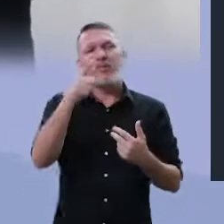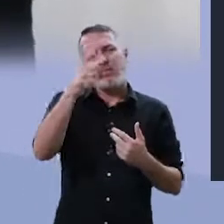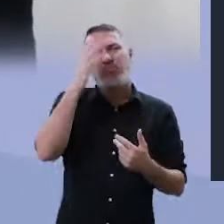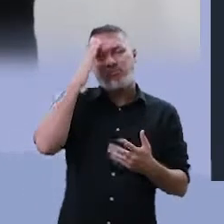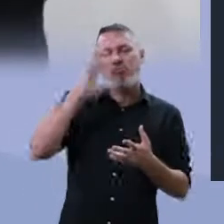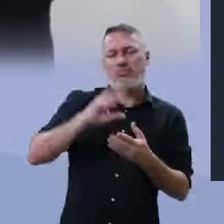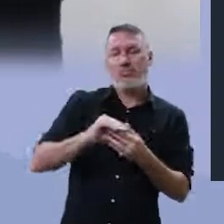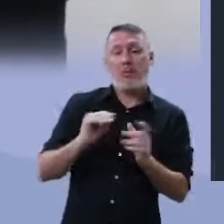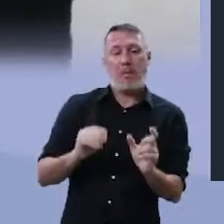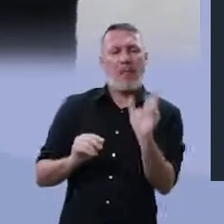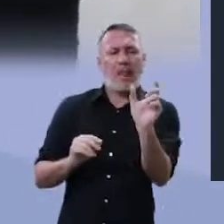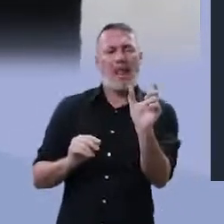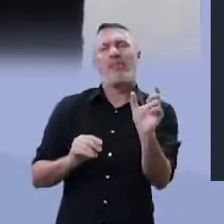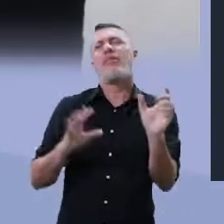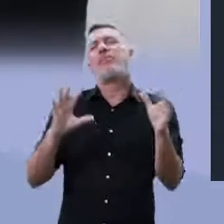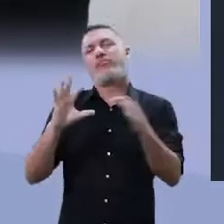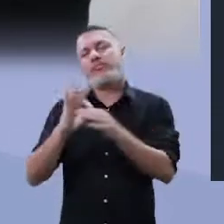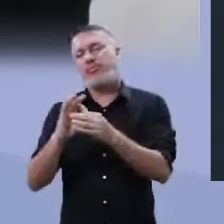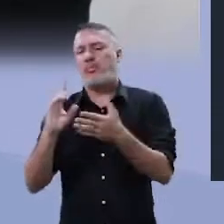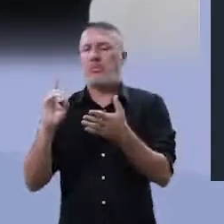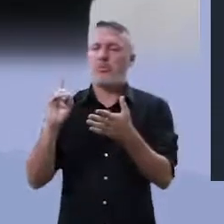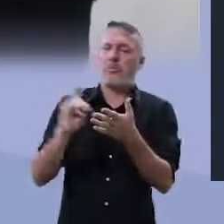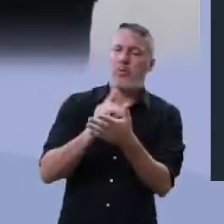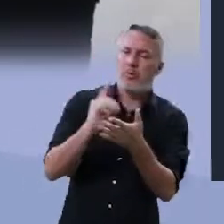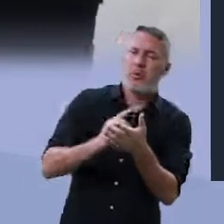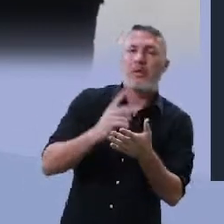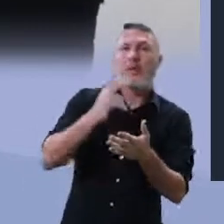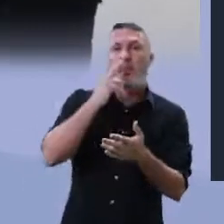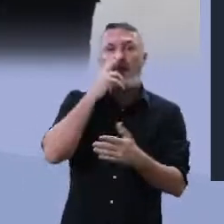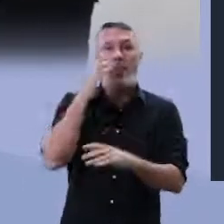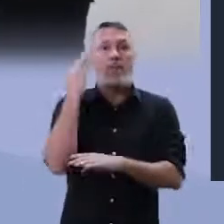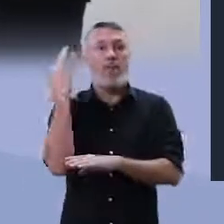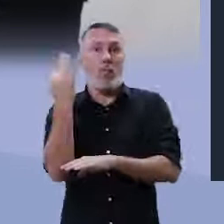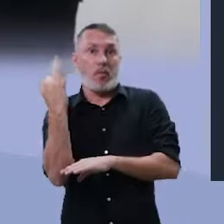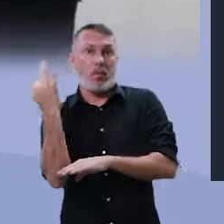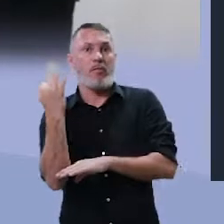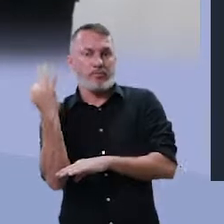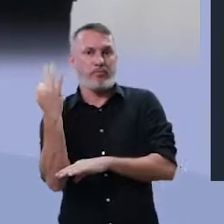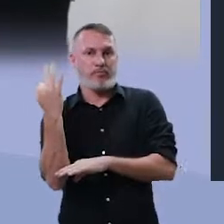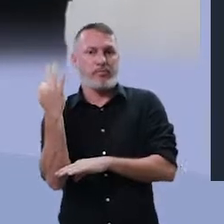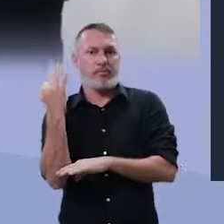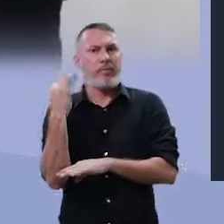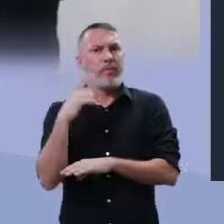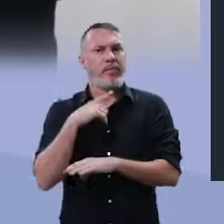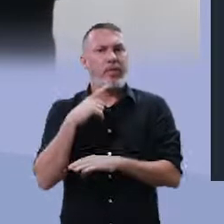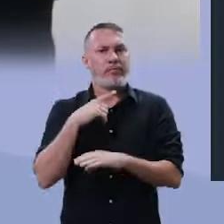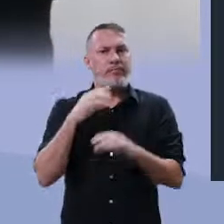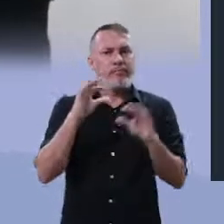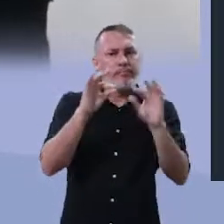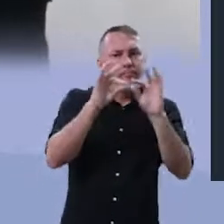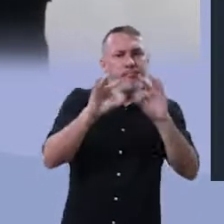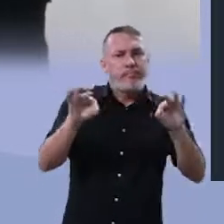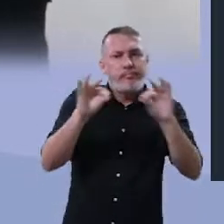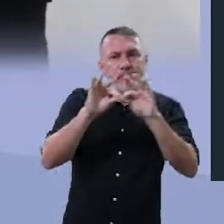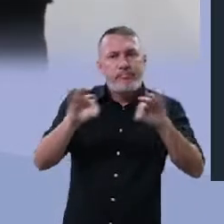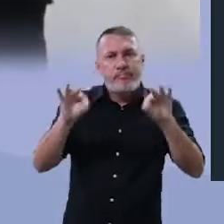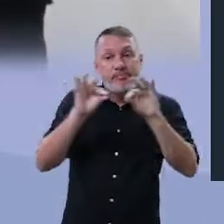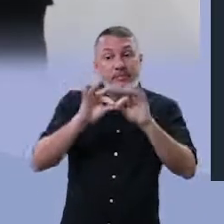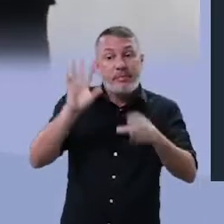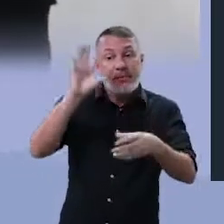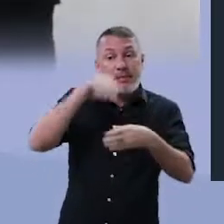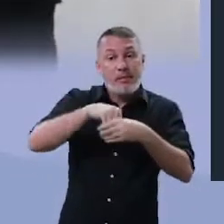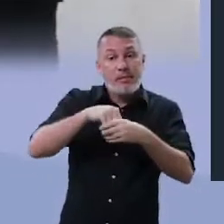palavras, nós pensamos em dicionário, no valor da palavra formal. Quando no verso, na